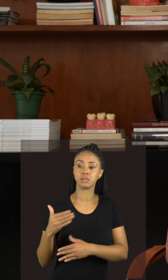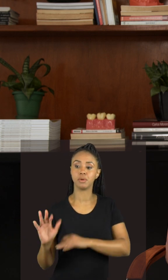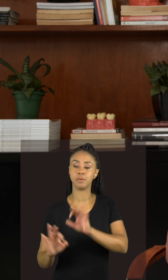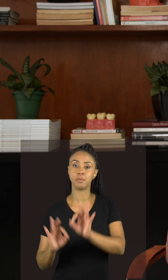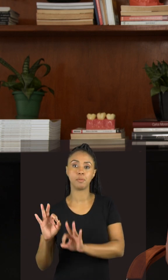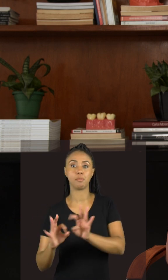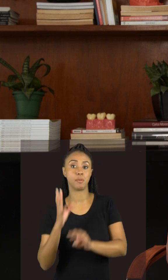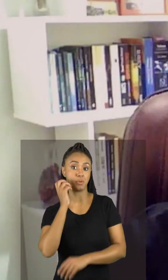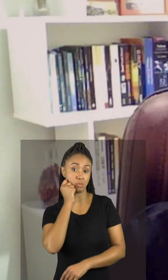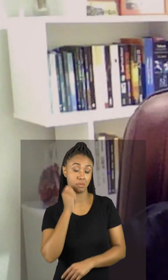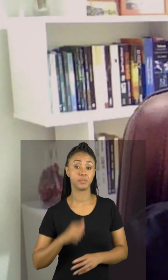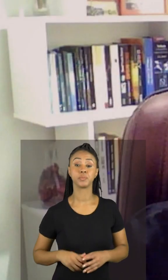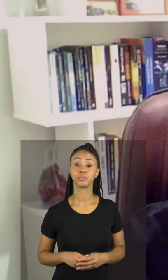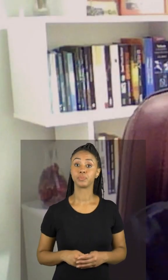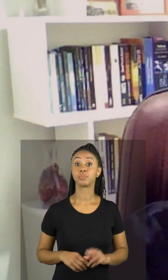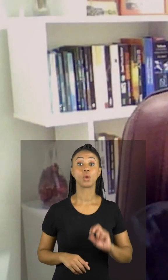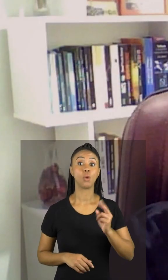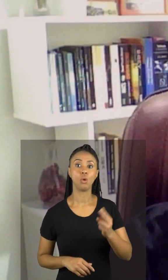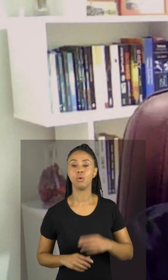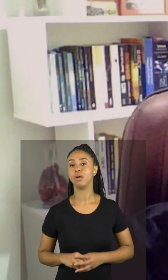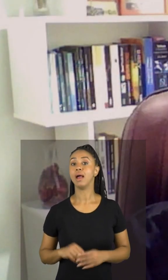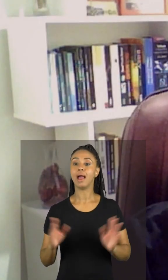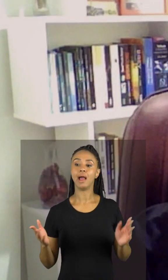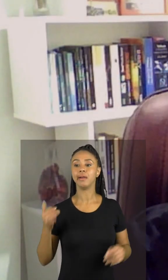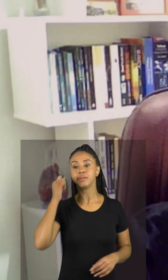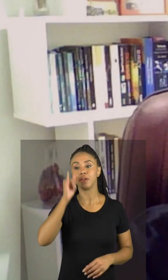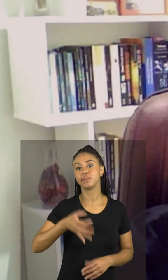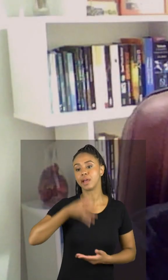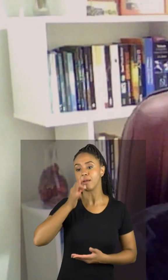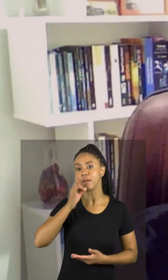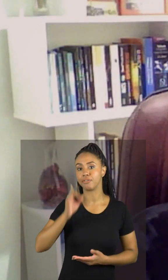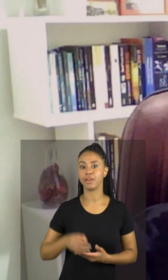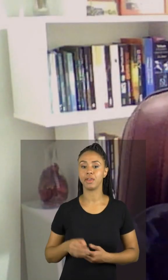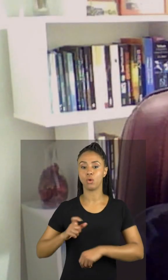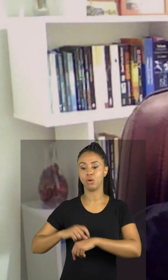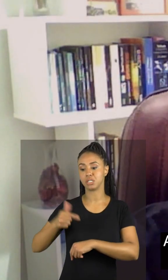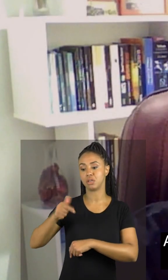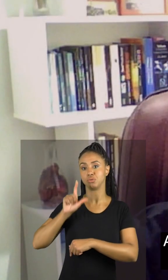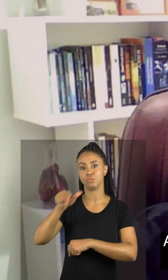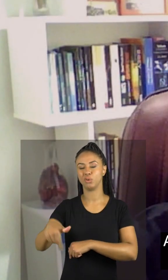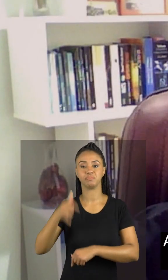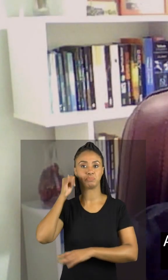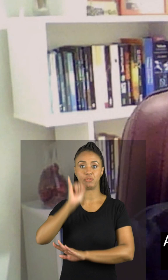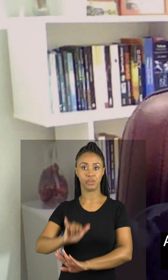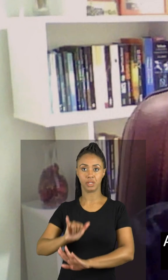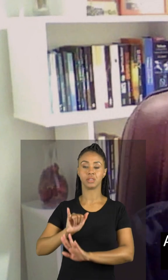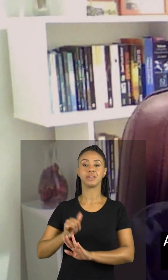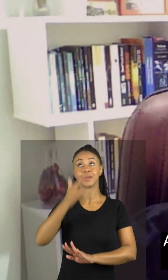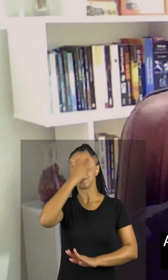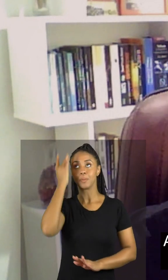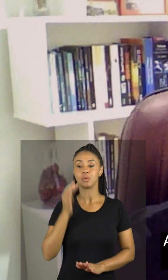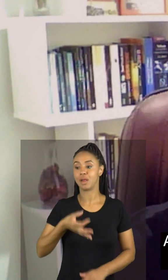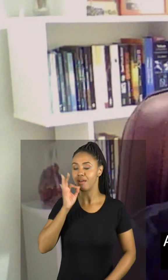para conseguir dormir ou então assim vou evitar cafeína depois das 19h as pessoas que